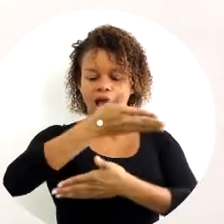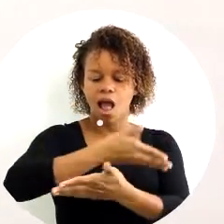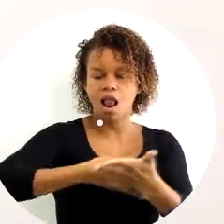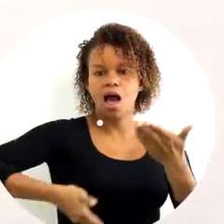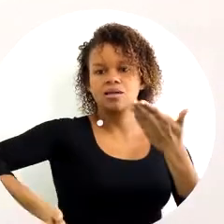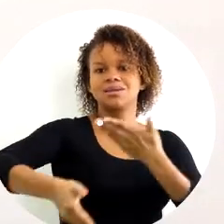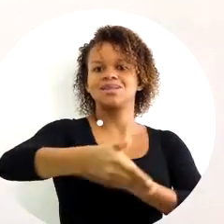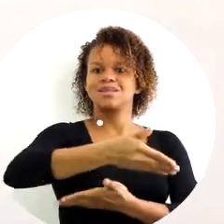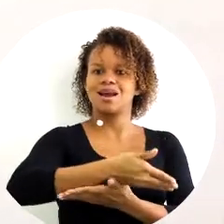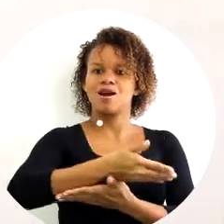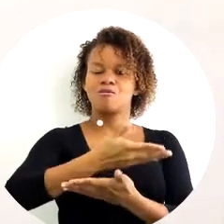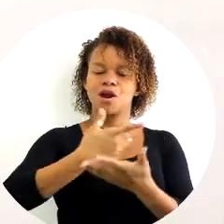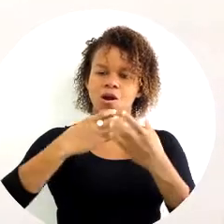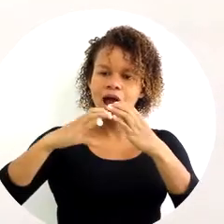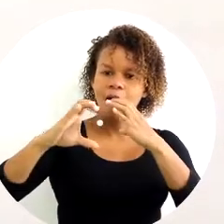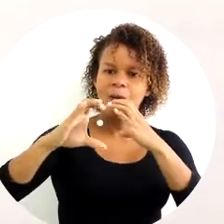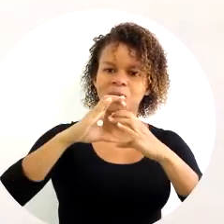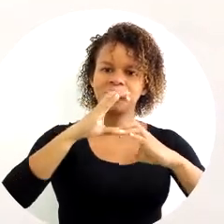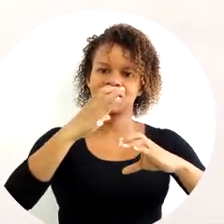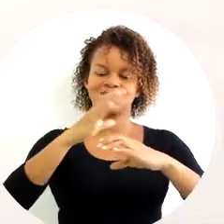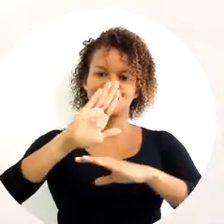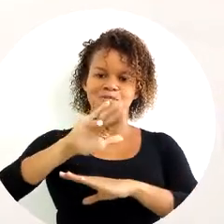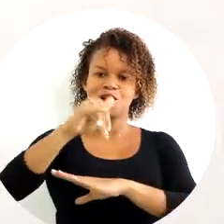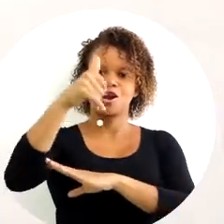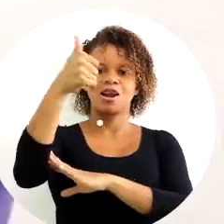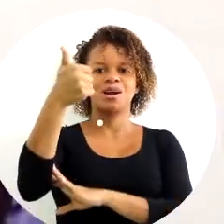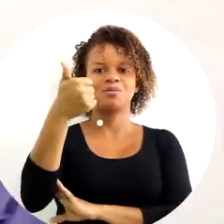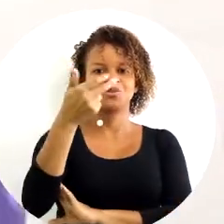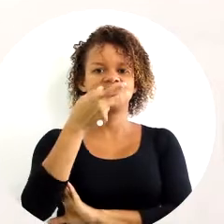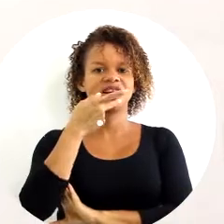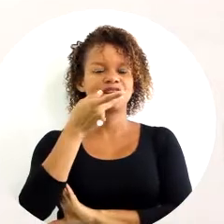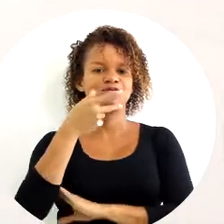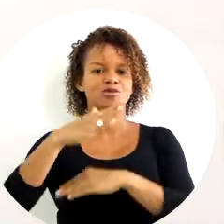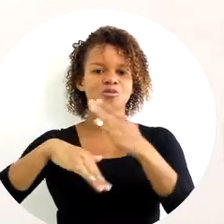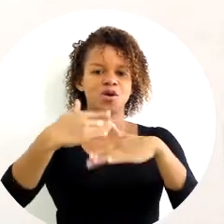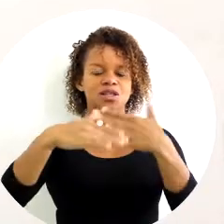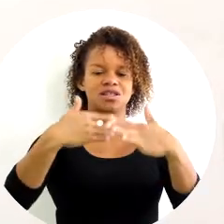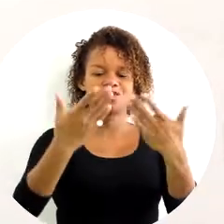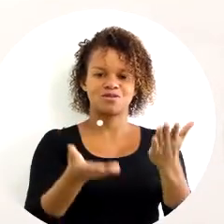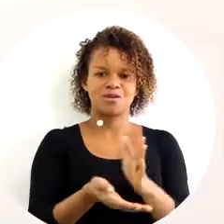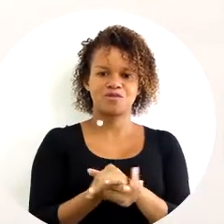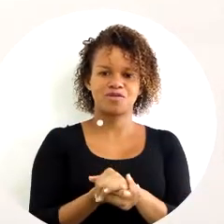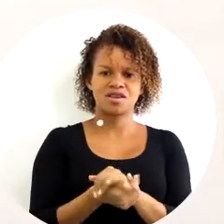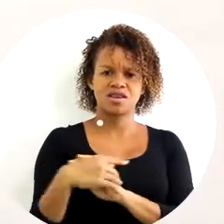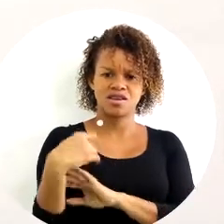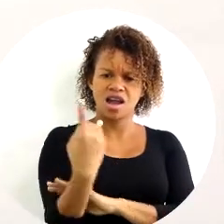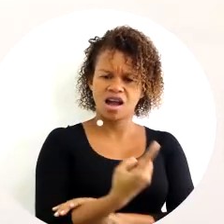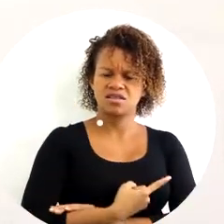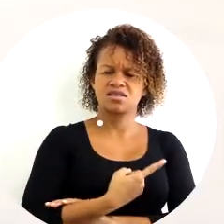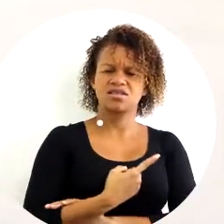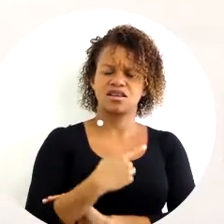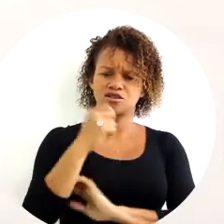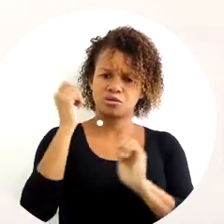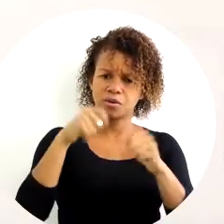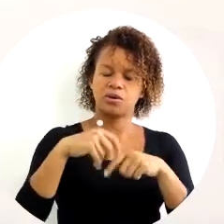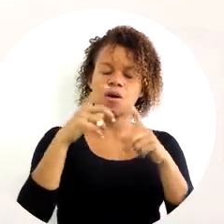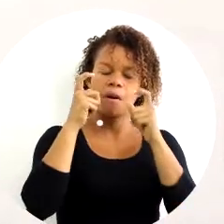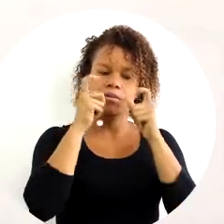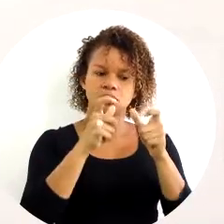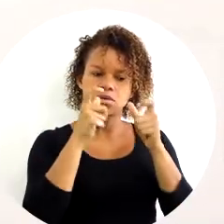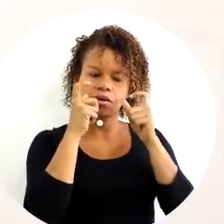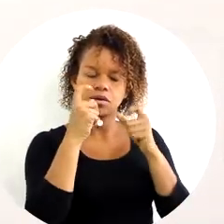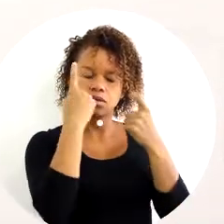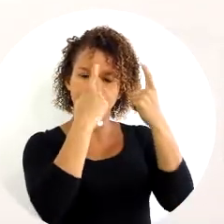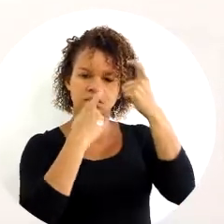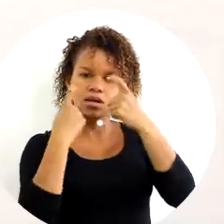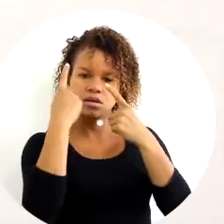relação, melhoramos a comunicação, melhoramos a forma como os processos se desenrolam. É assim que a gente pode observar as